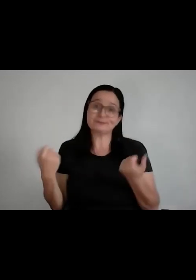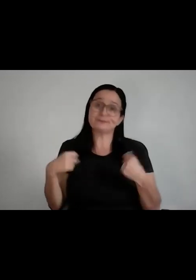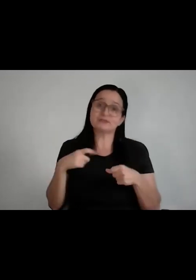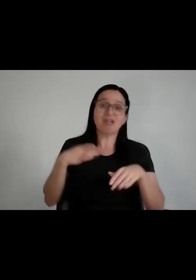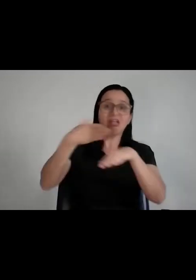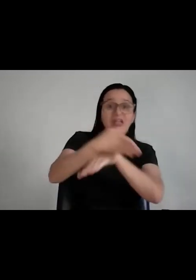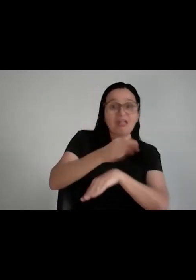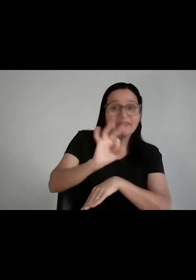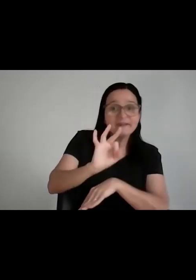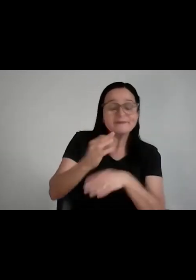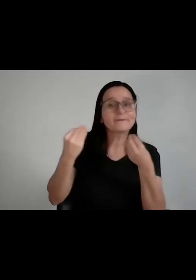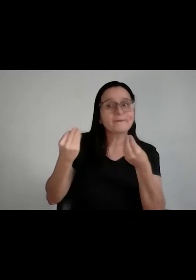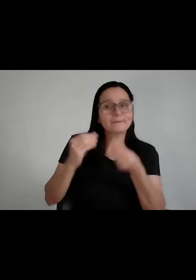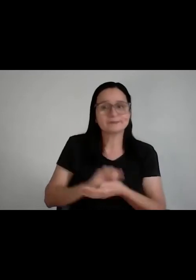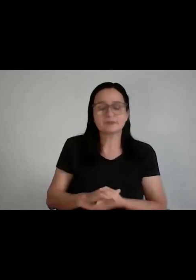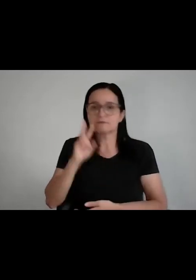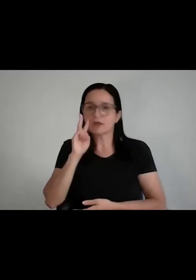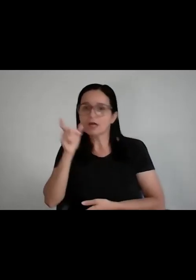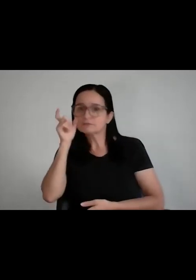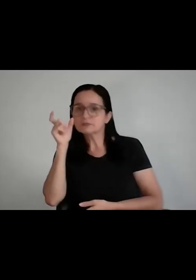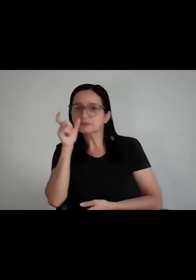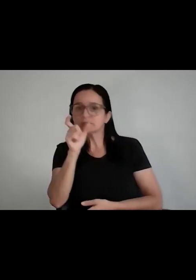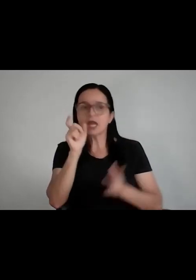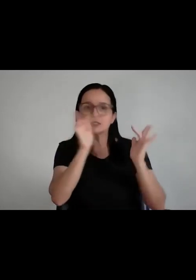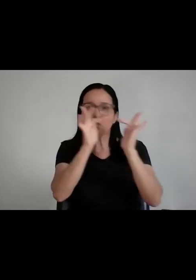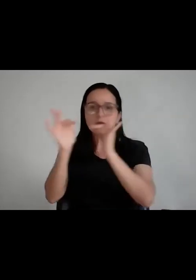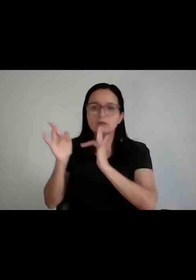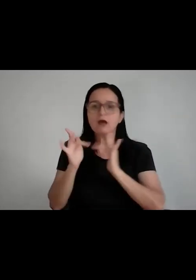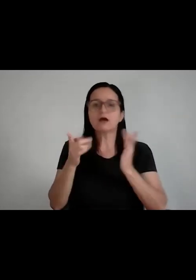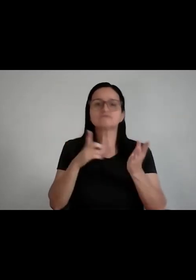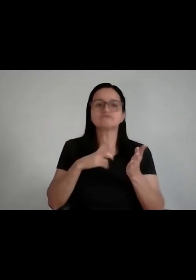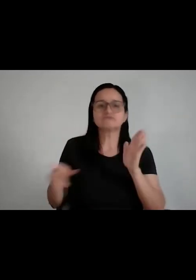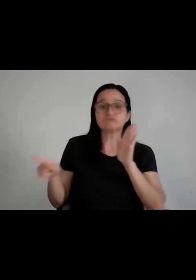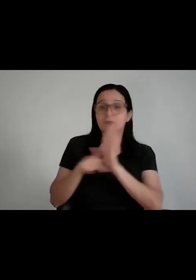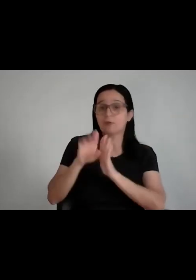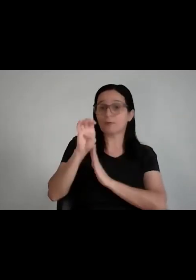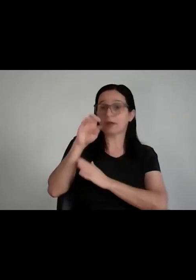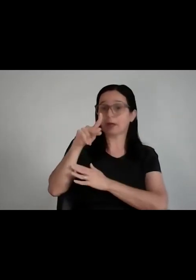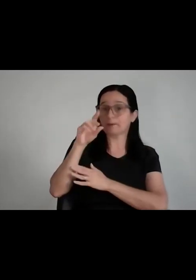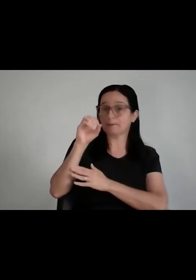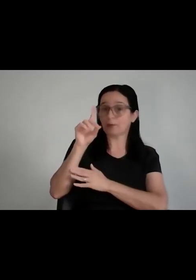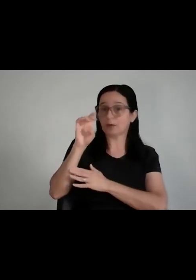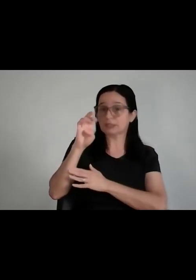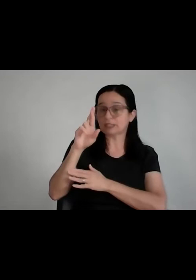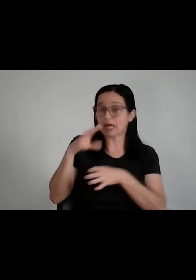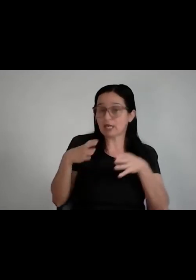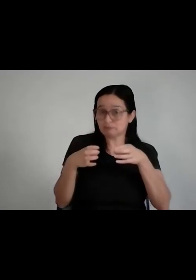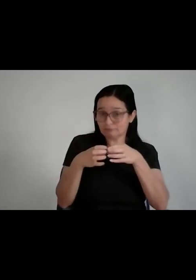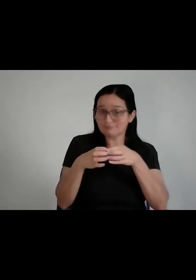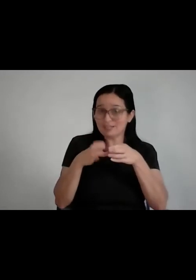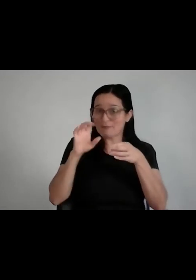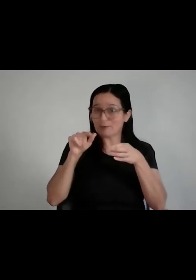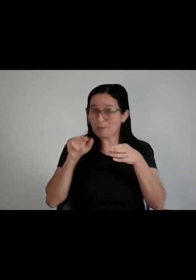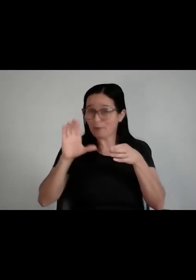Então, se ligar aí, acho que você devia se conectar lá na comunidade Empodera, comunidadeempodera.com.br, gente tem